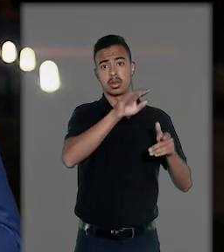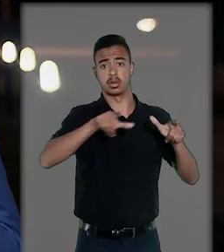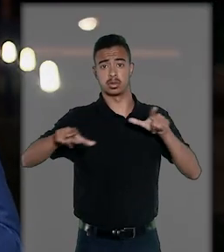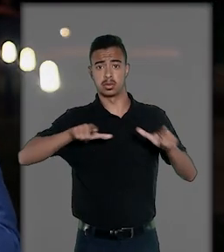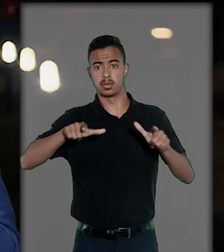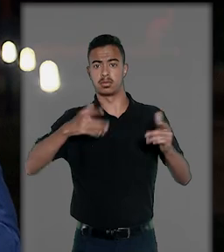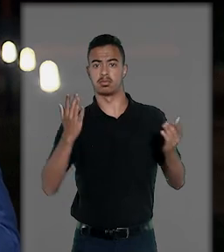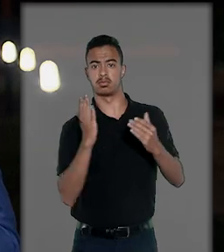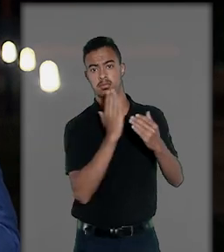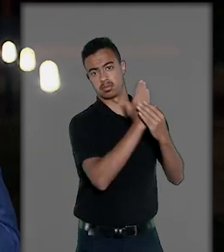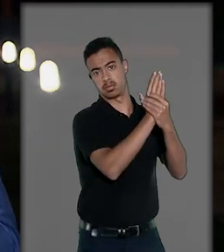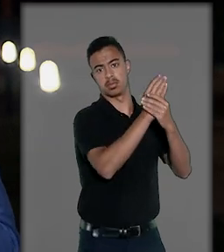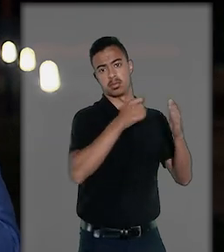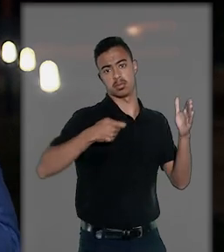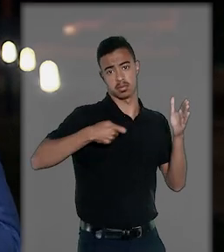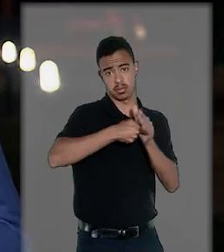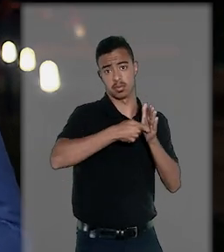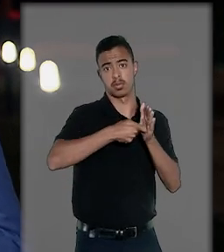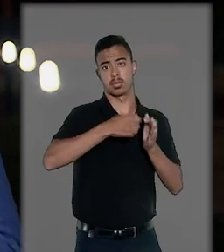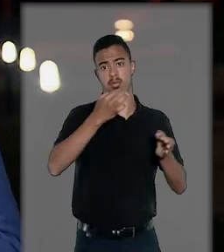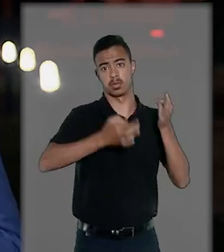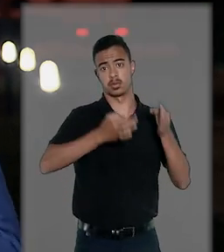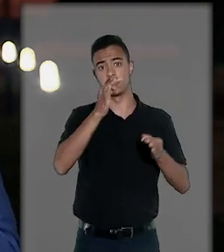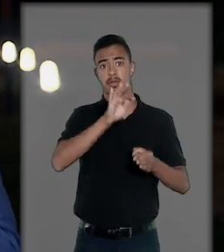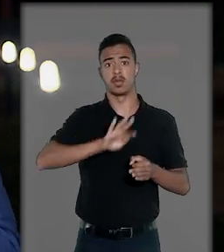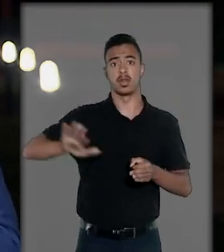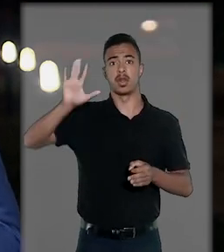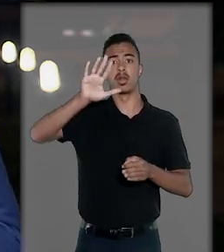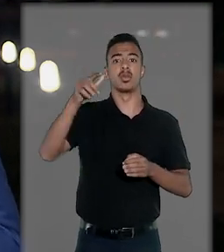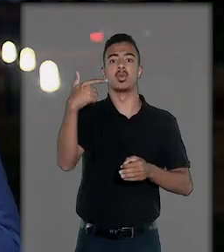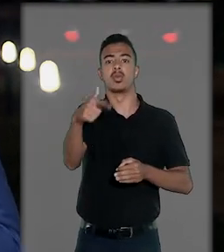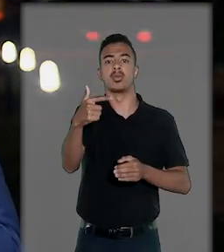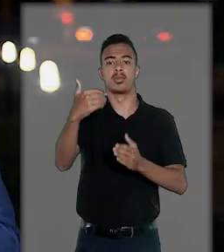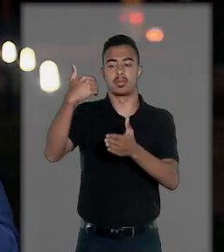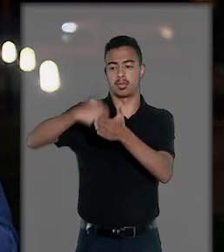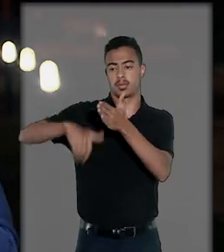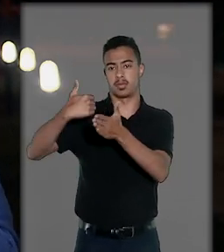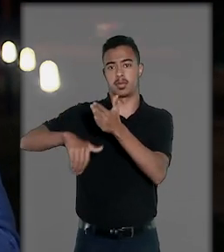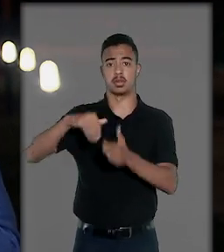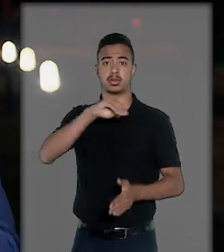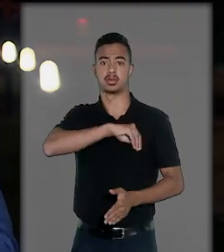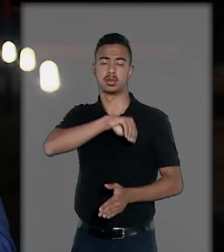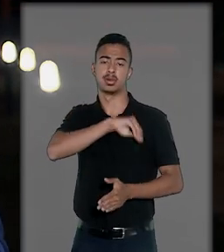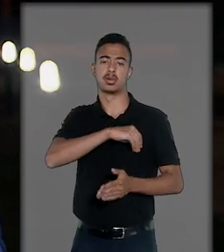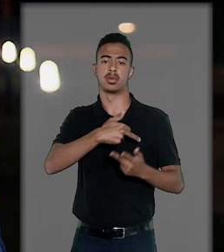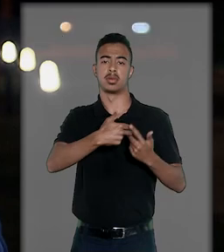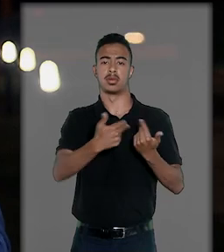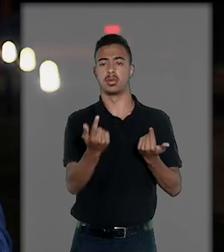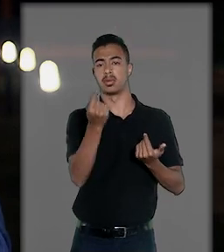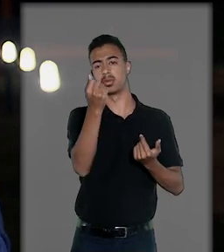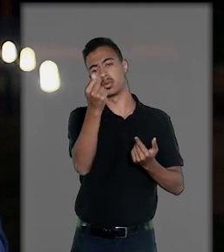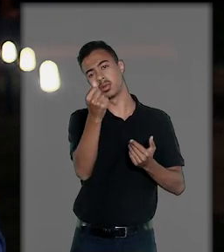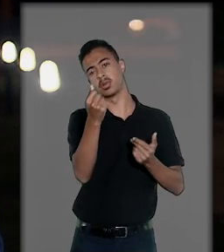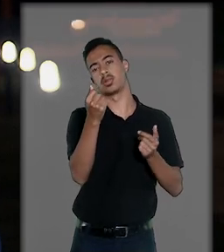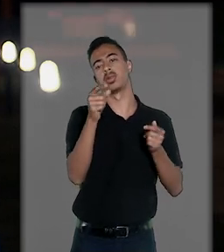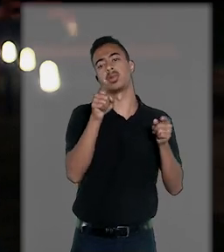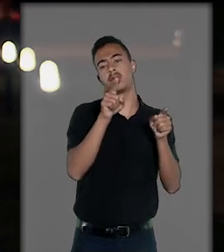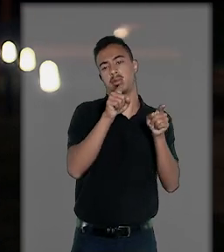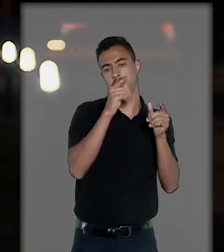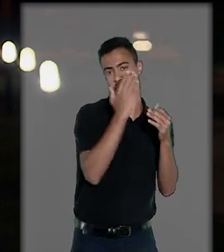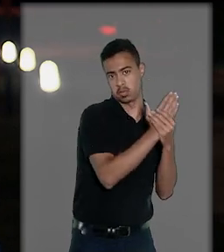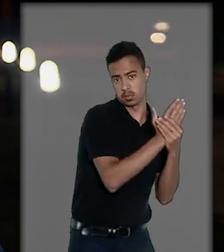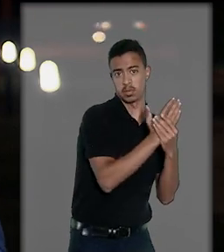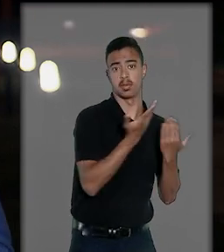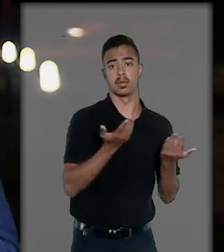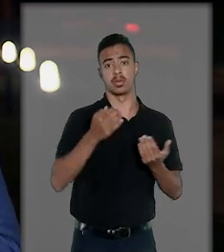servidores, então, ajuizaram a ação na Justiça Federal para não haver o desconto nos salários dos valores recebidos após a